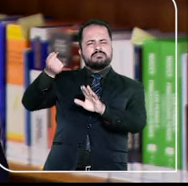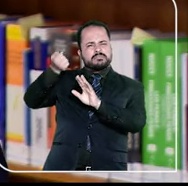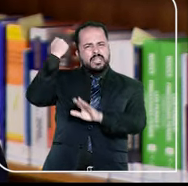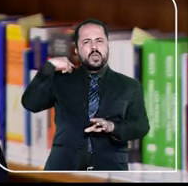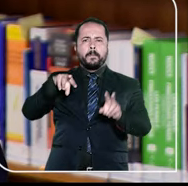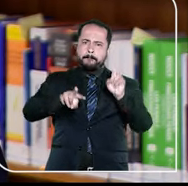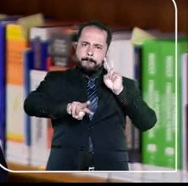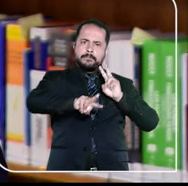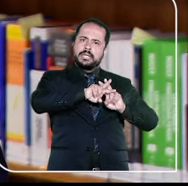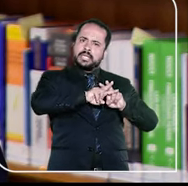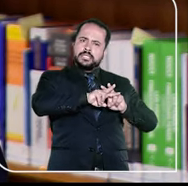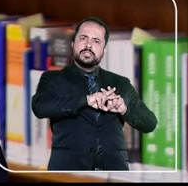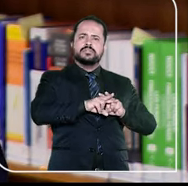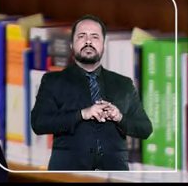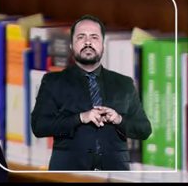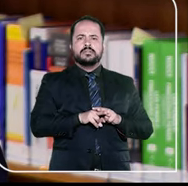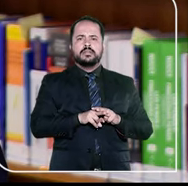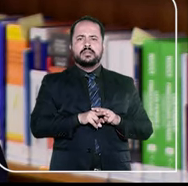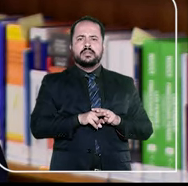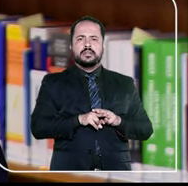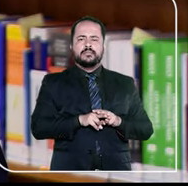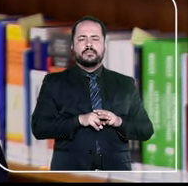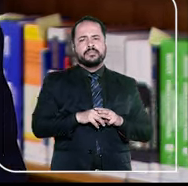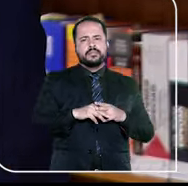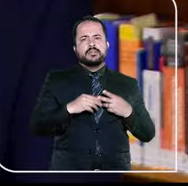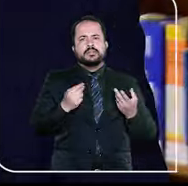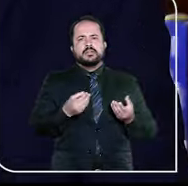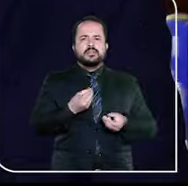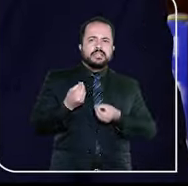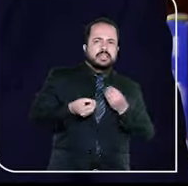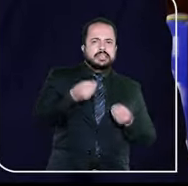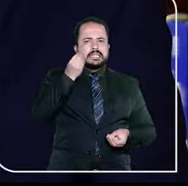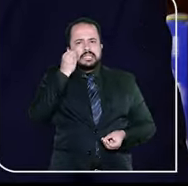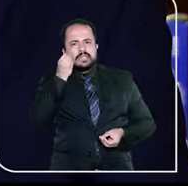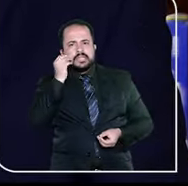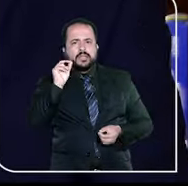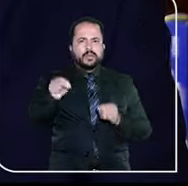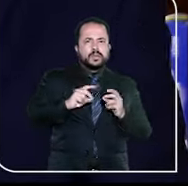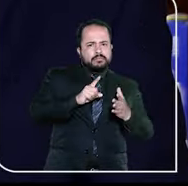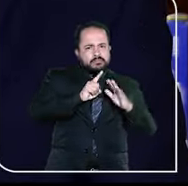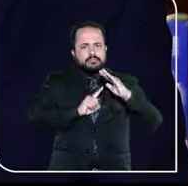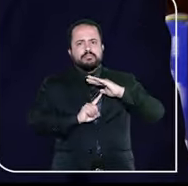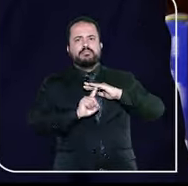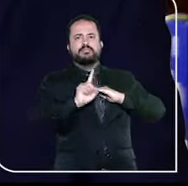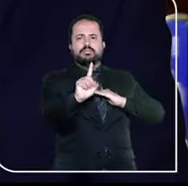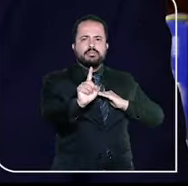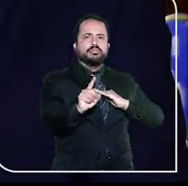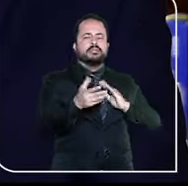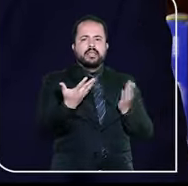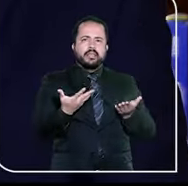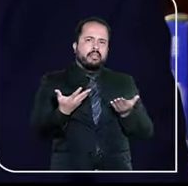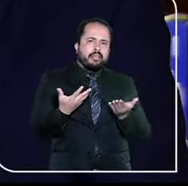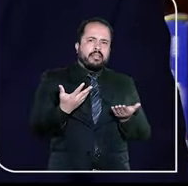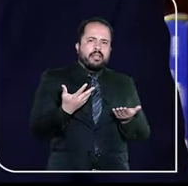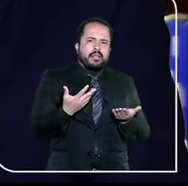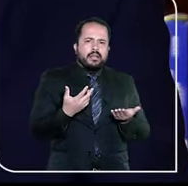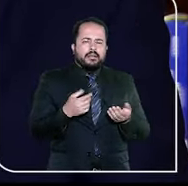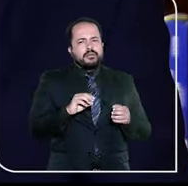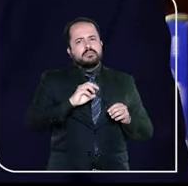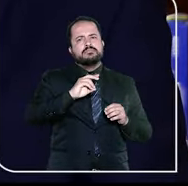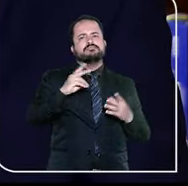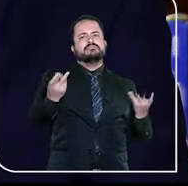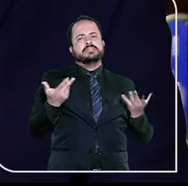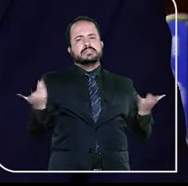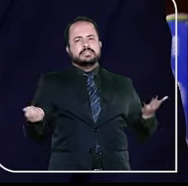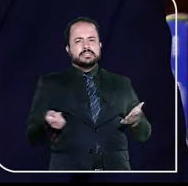época, já há muitos anos, de um preso que estava, enfim, tentando, de alguma forma, obter a liberdade,